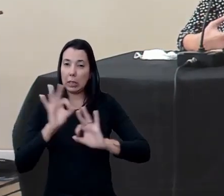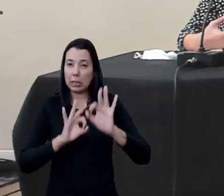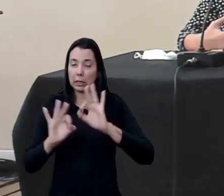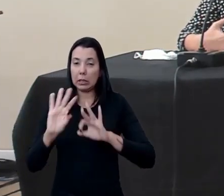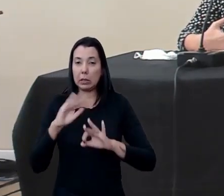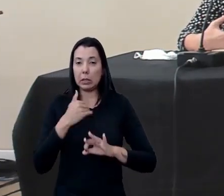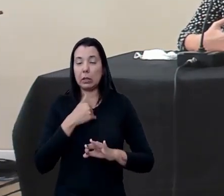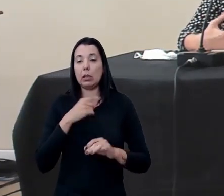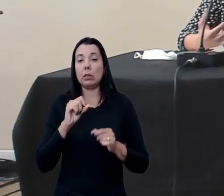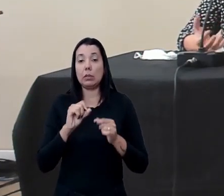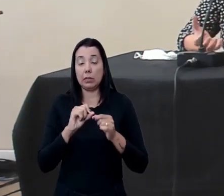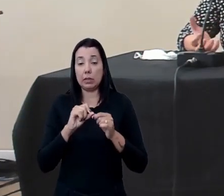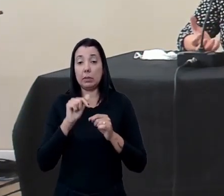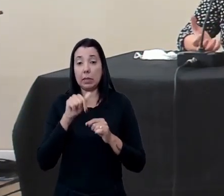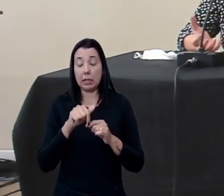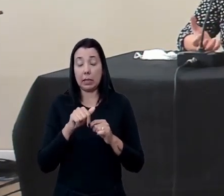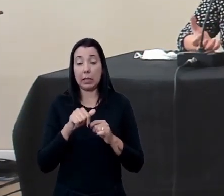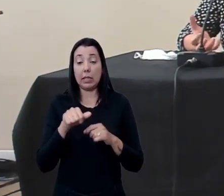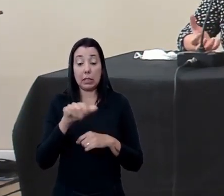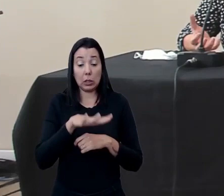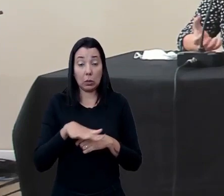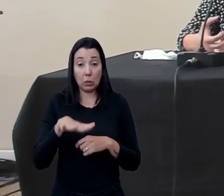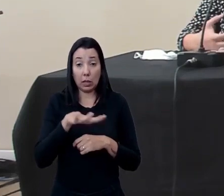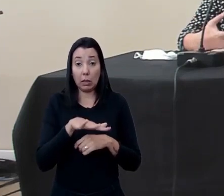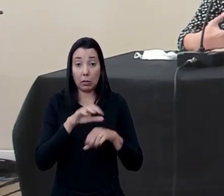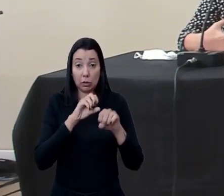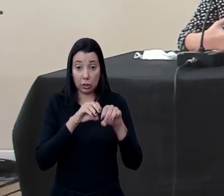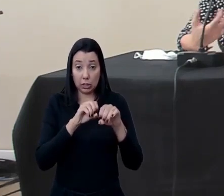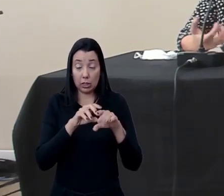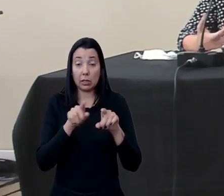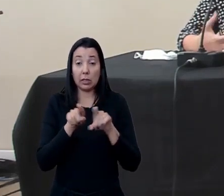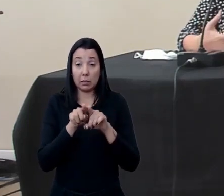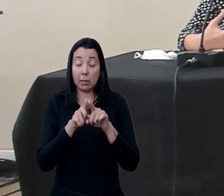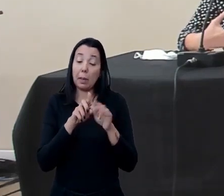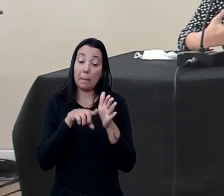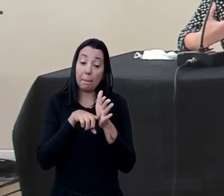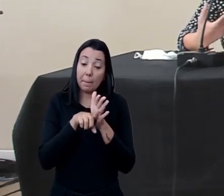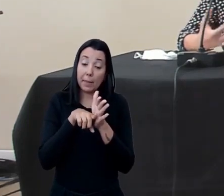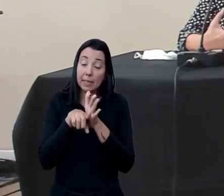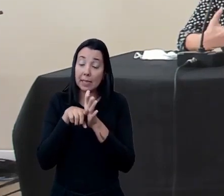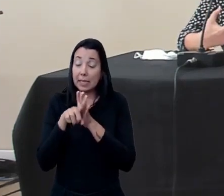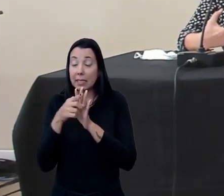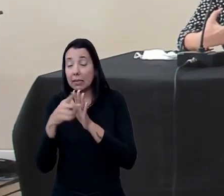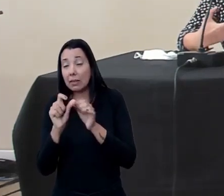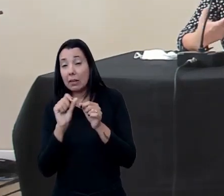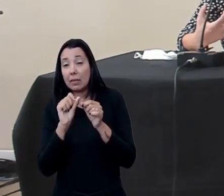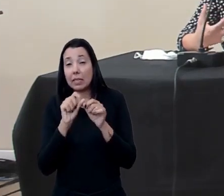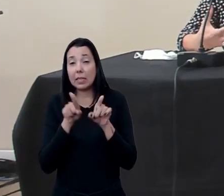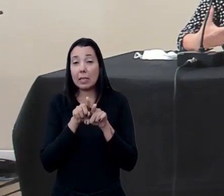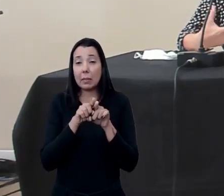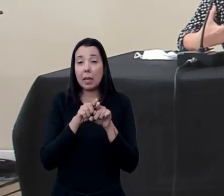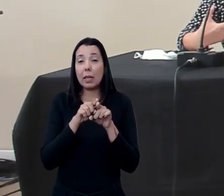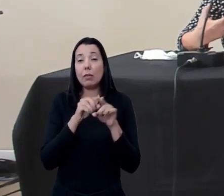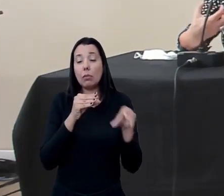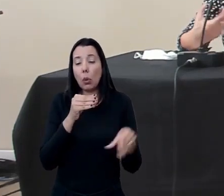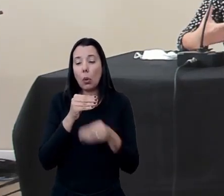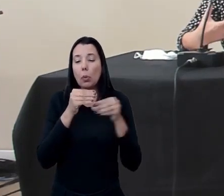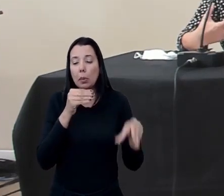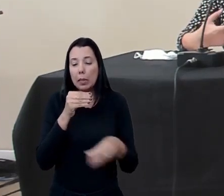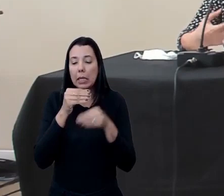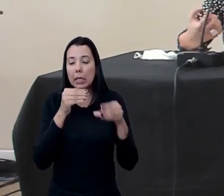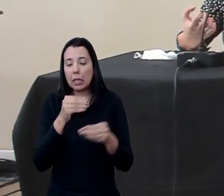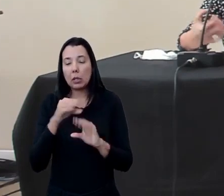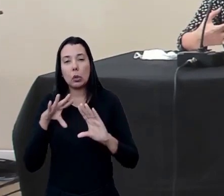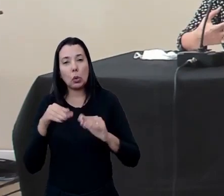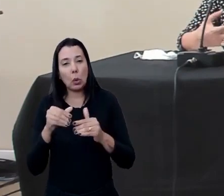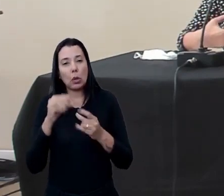a gente realiza aqui nesse espaço educacional além da pesquisa que a gente vai fazendo e acumula de toda a